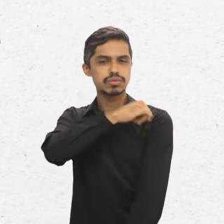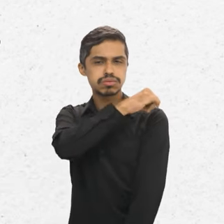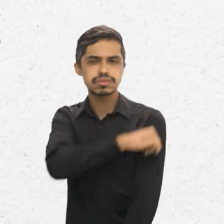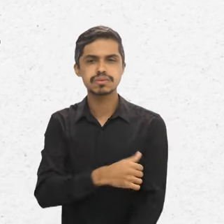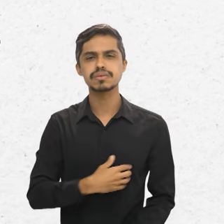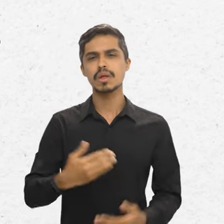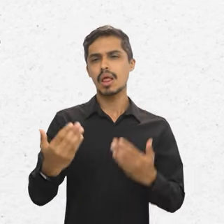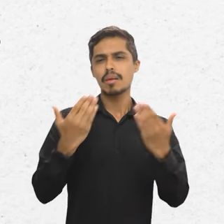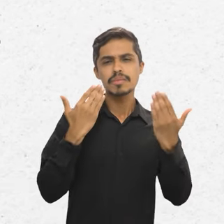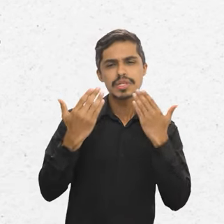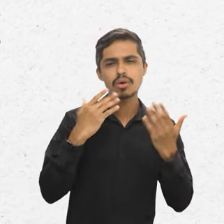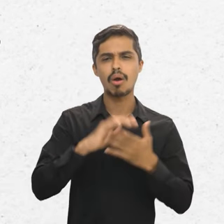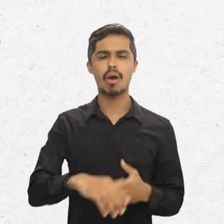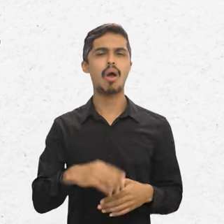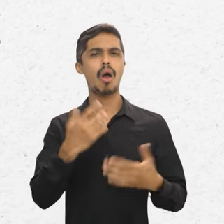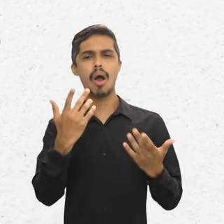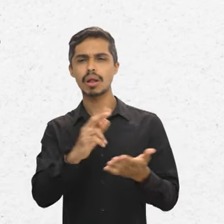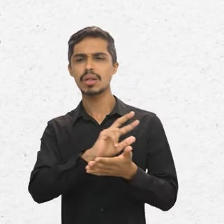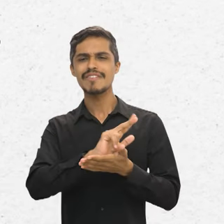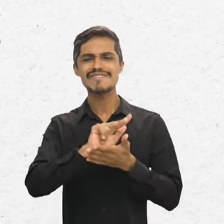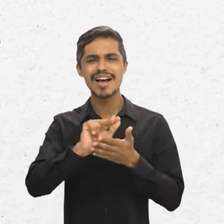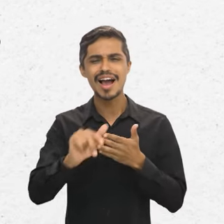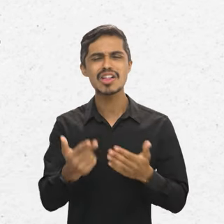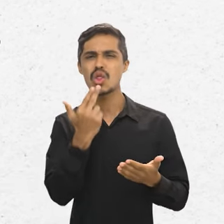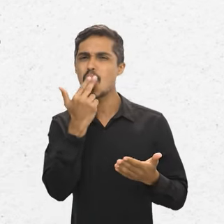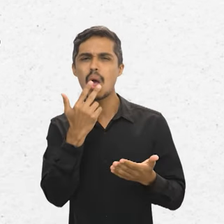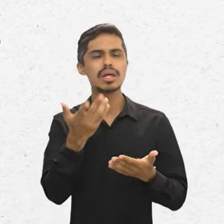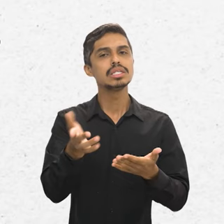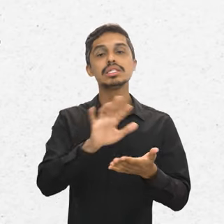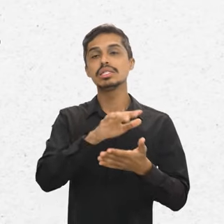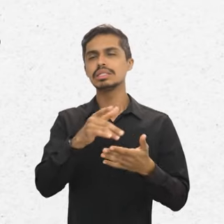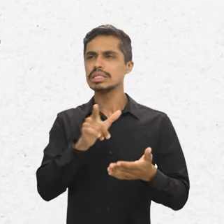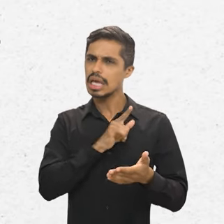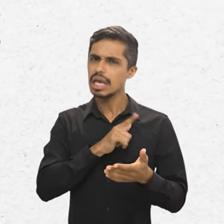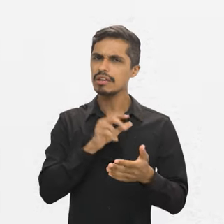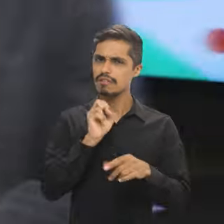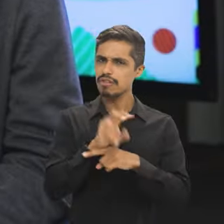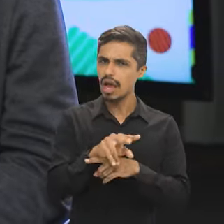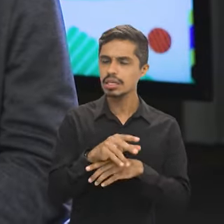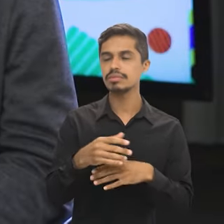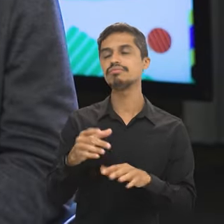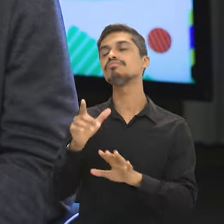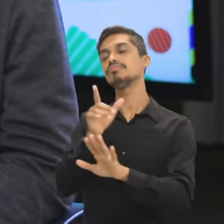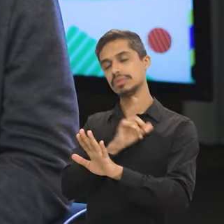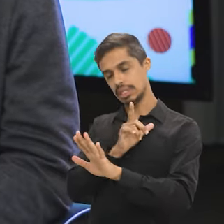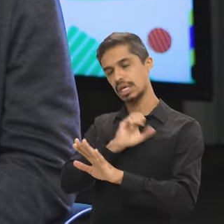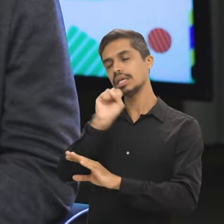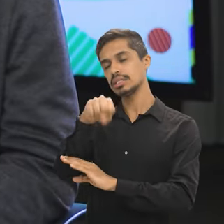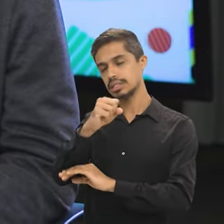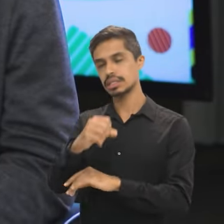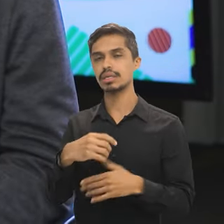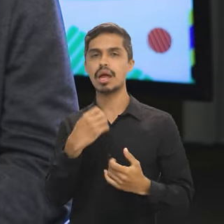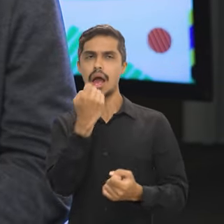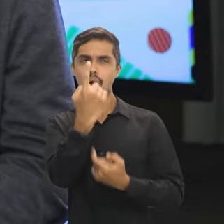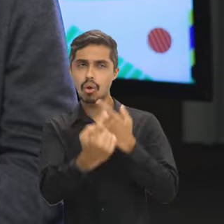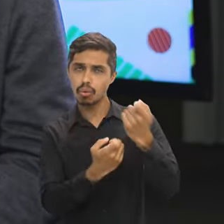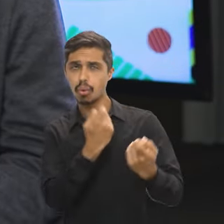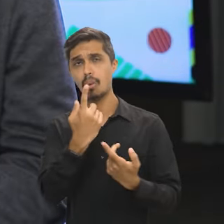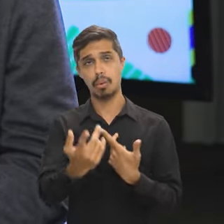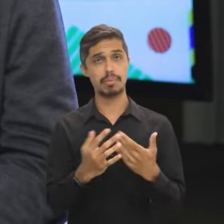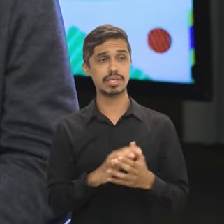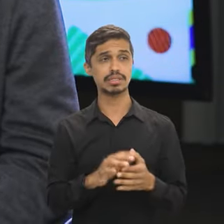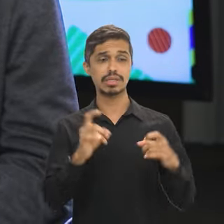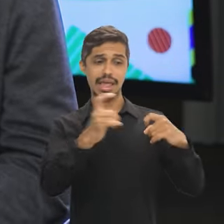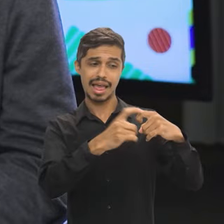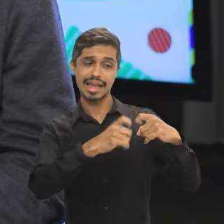fisioterapeuta, psicólogo, nutricionista, alguém sabe informar se tem alguma vaga? Sim, existem algumas vagas para a área da saúde,